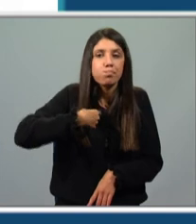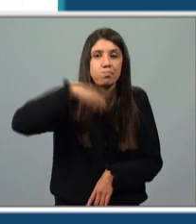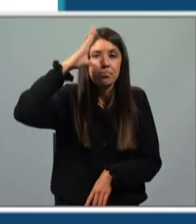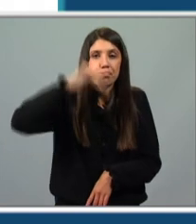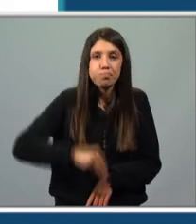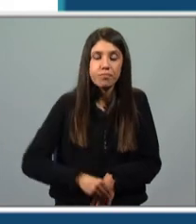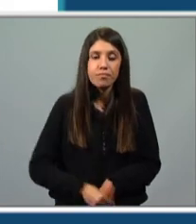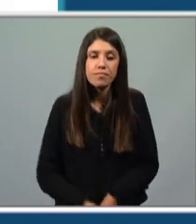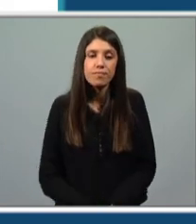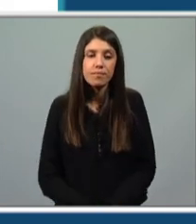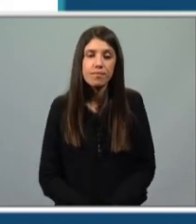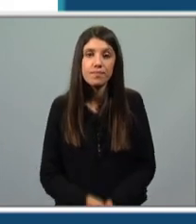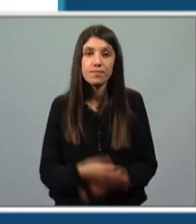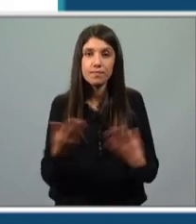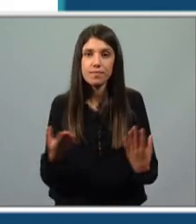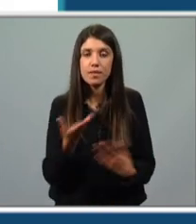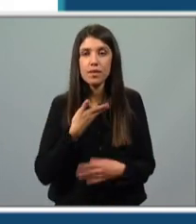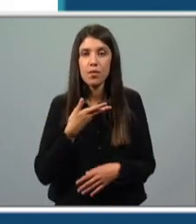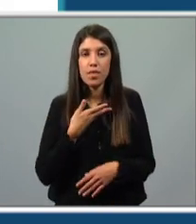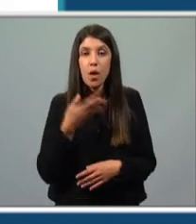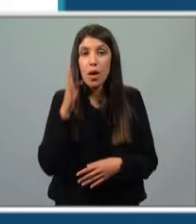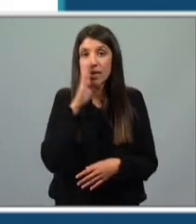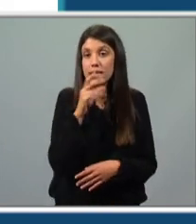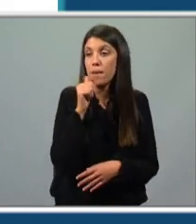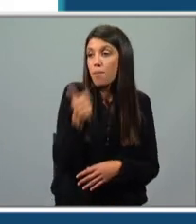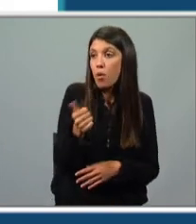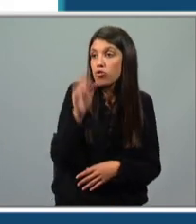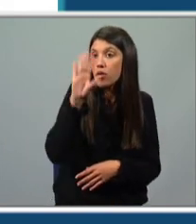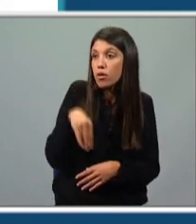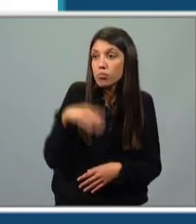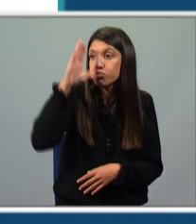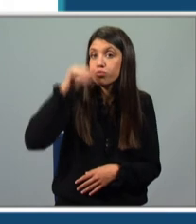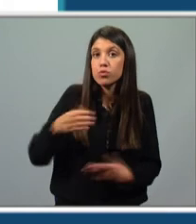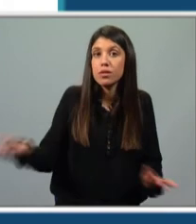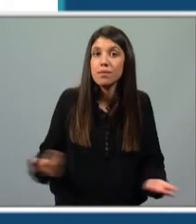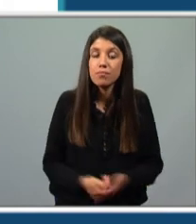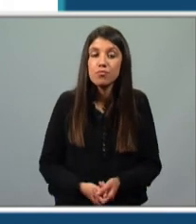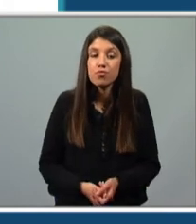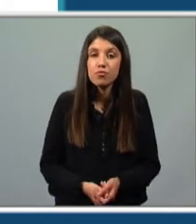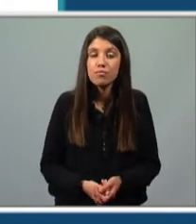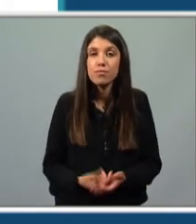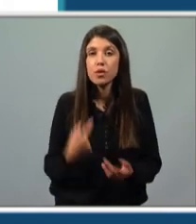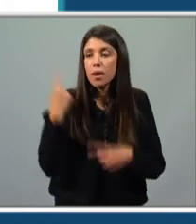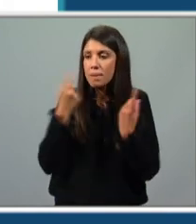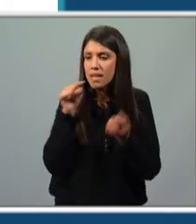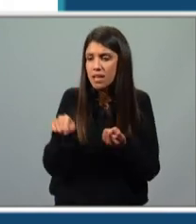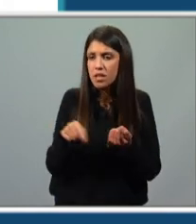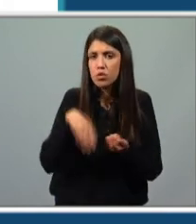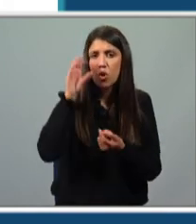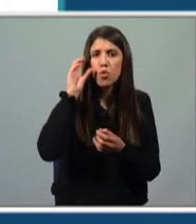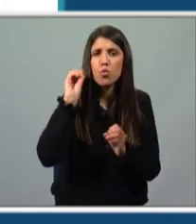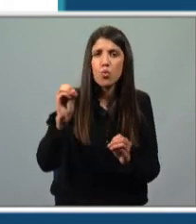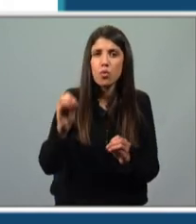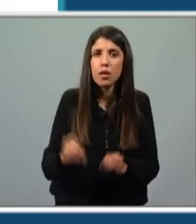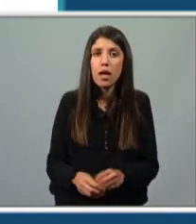saborear os alimentos. Adão, se são boas ou não, não sabemos muito bem. Nunca pensámos realmente nesse assunto,